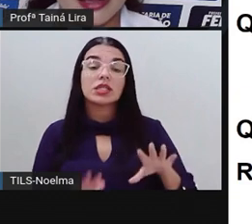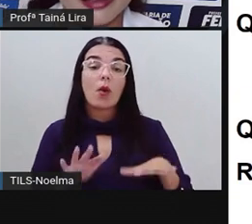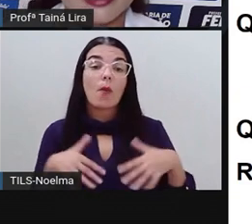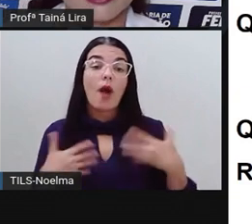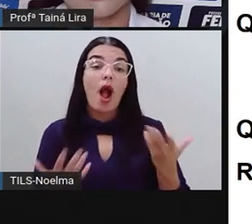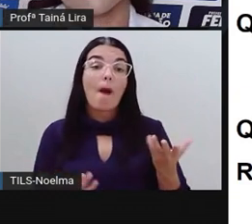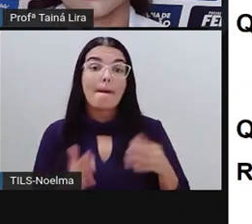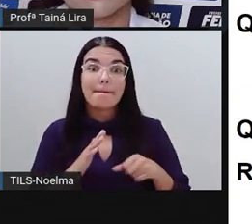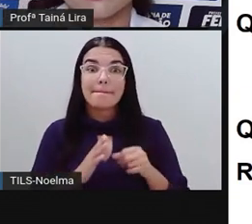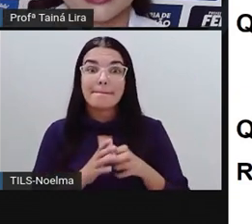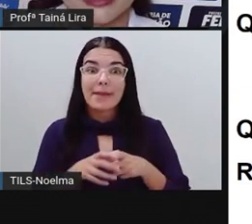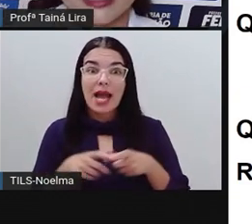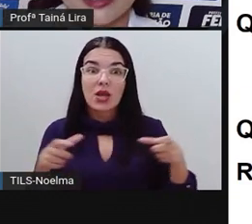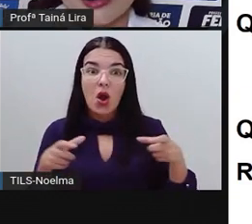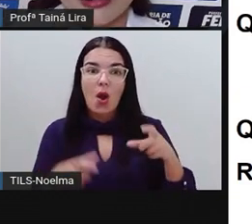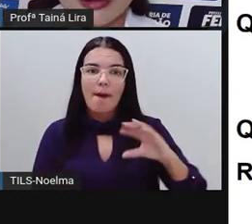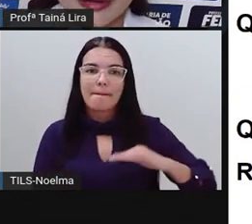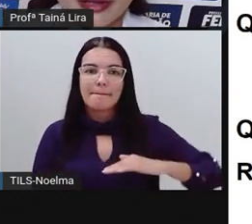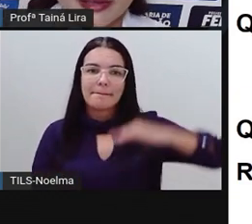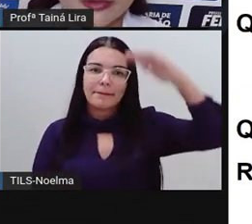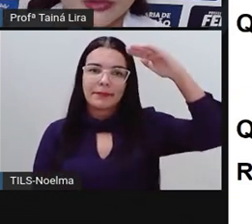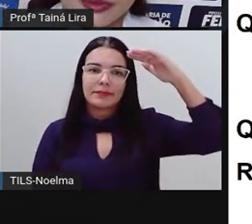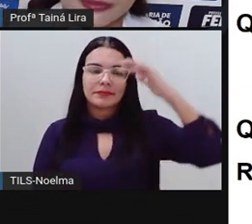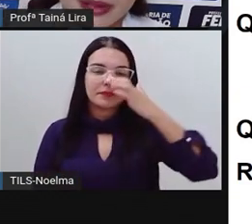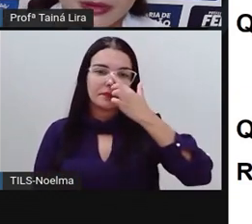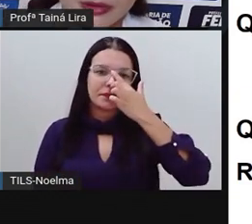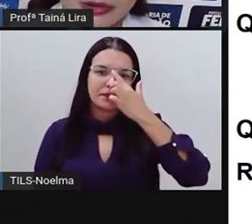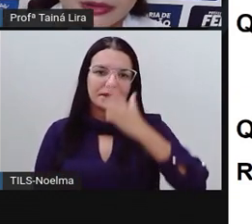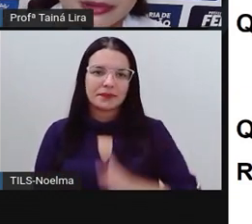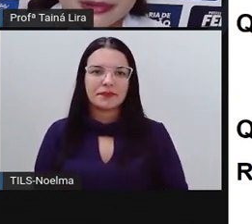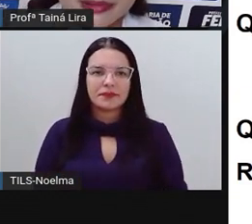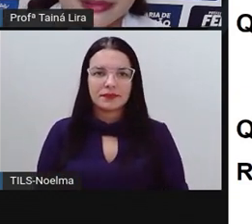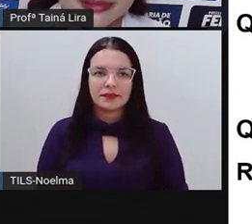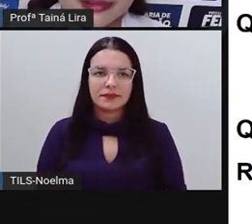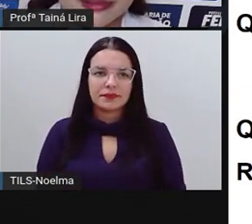três. E aí, segundo ano, qual é aí o número maior?